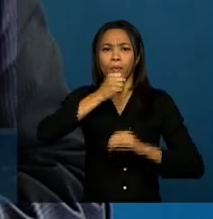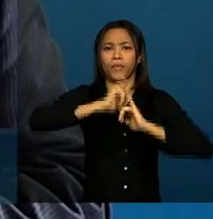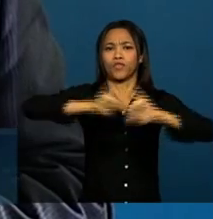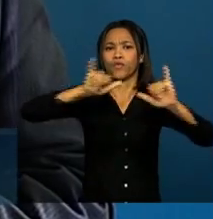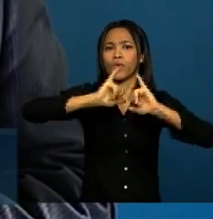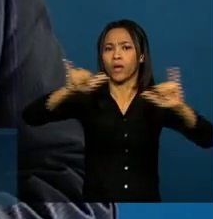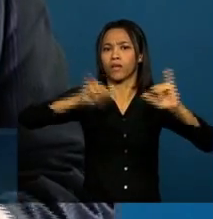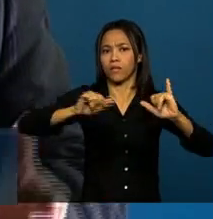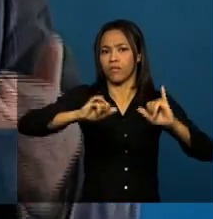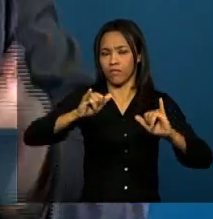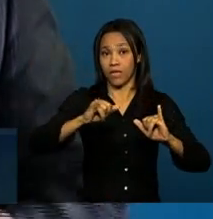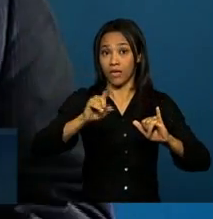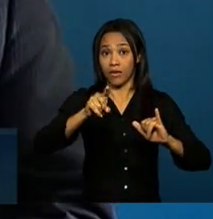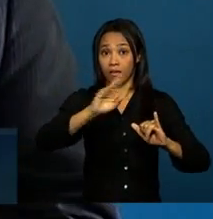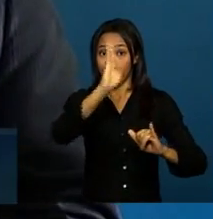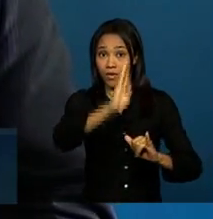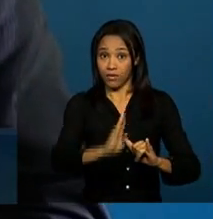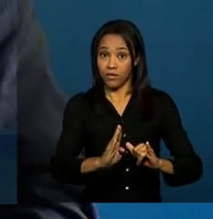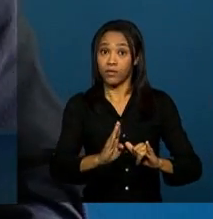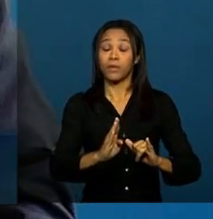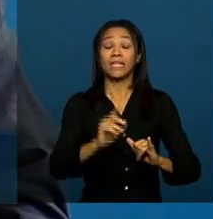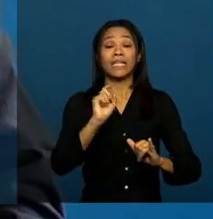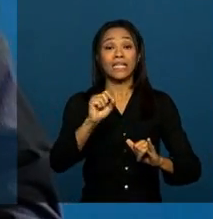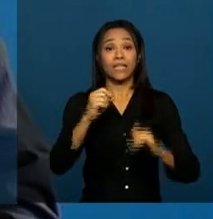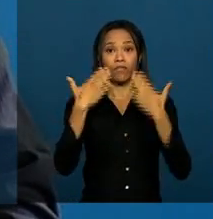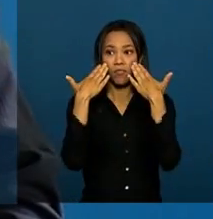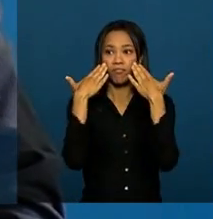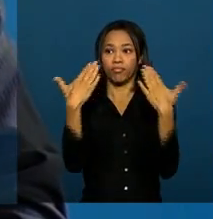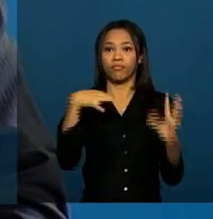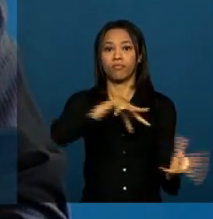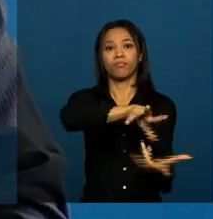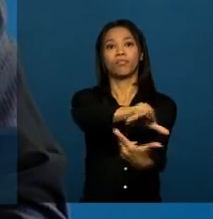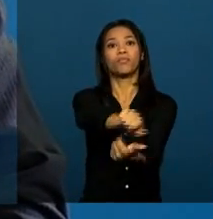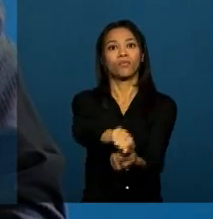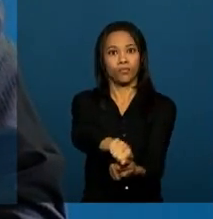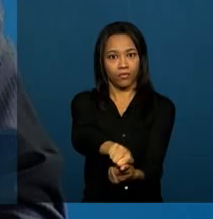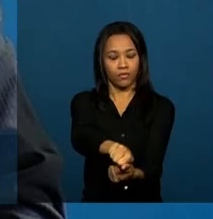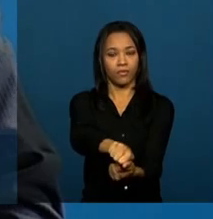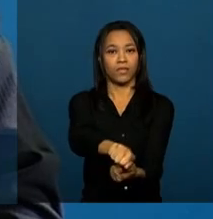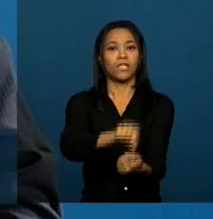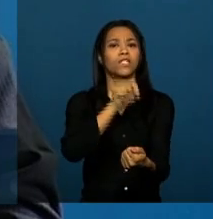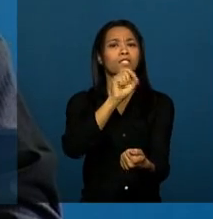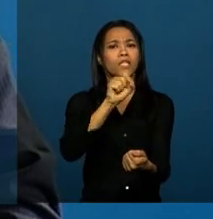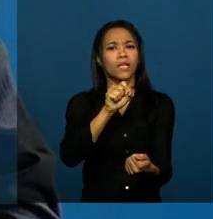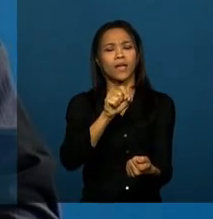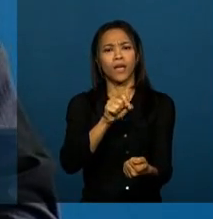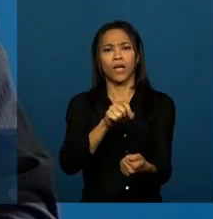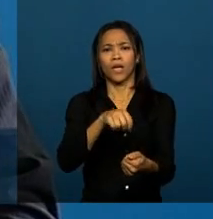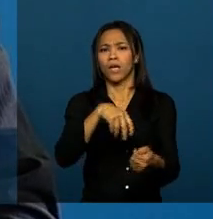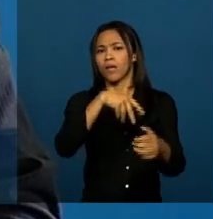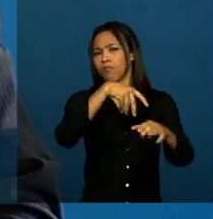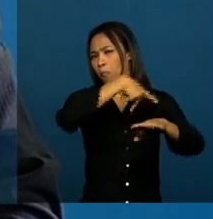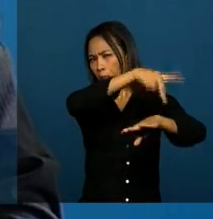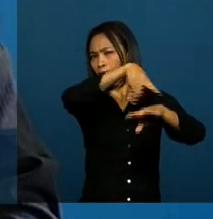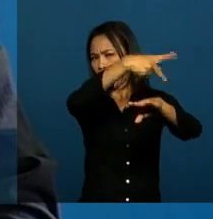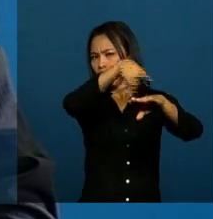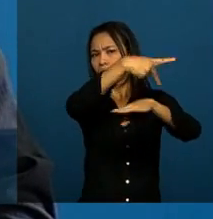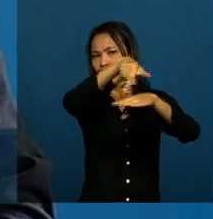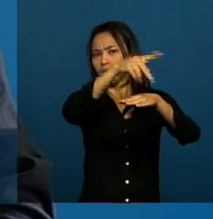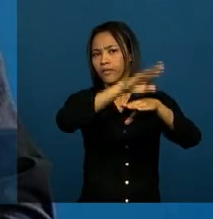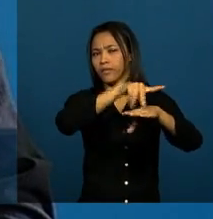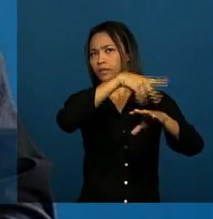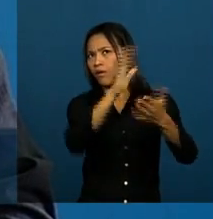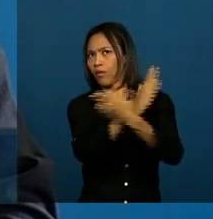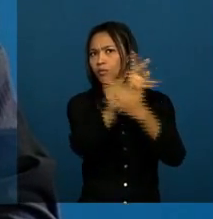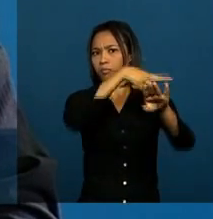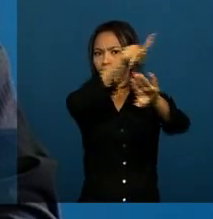que trouxe ao conhecimento da opinião pública internacional, que a ação de determinados estados, determinados